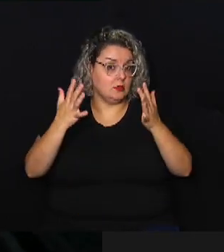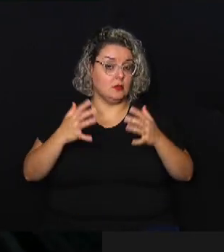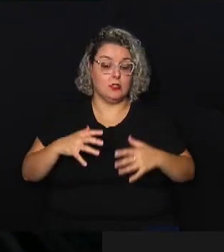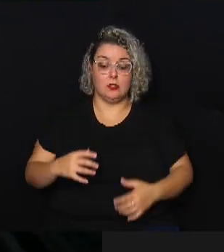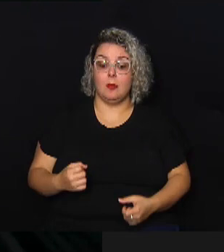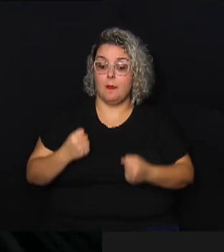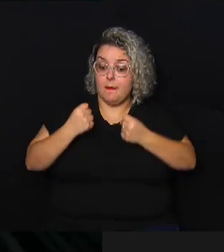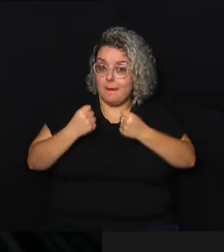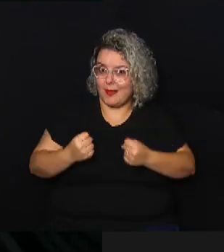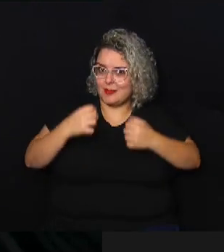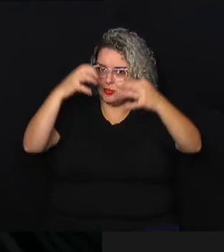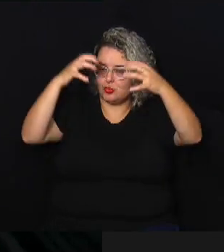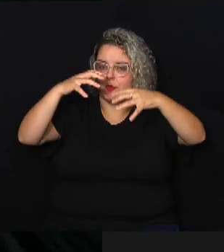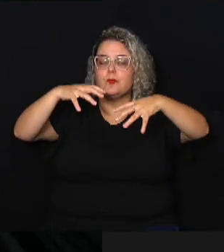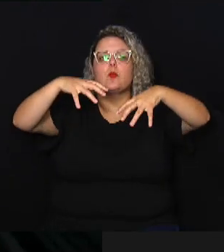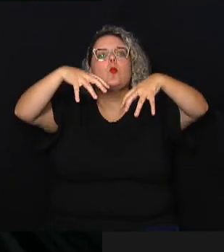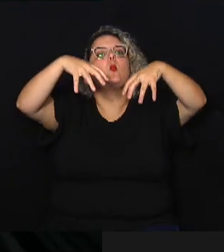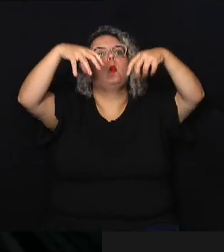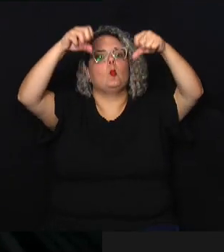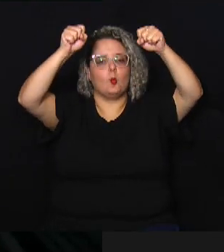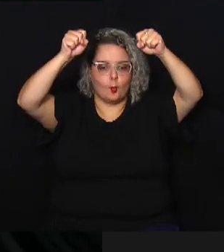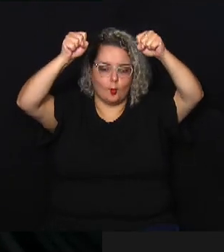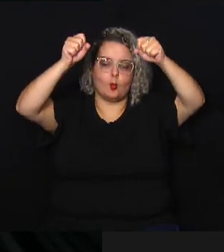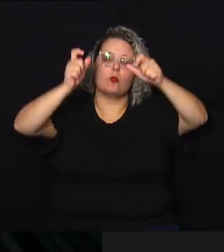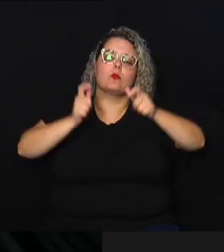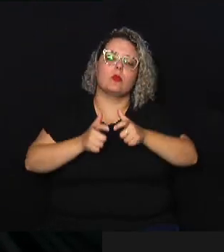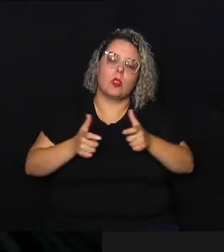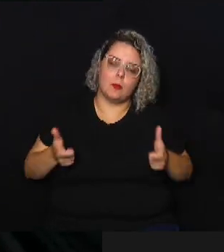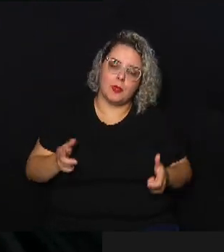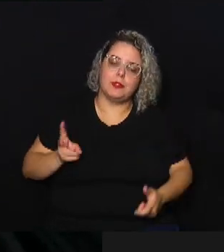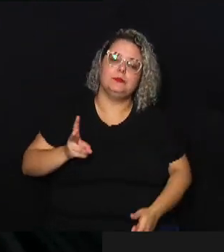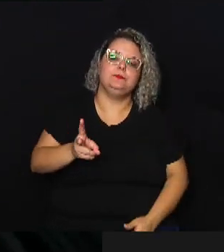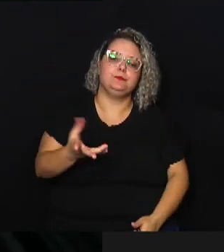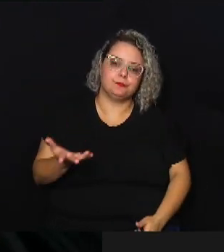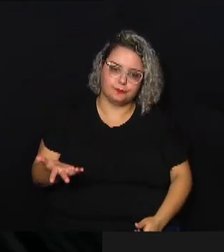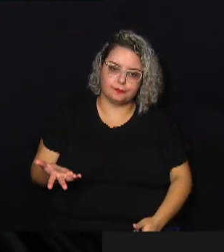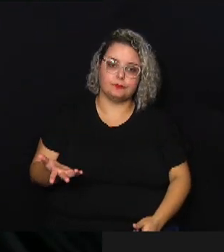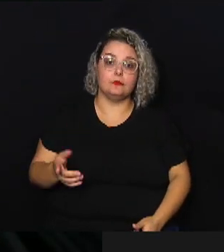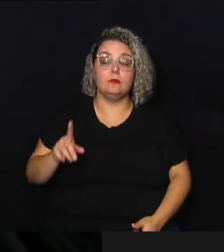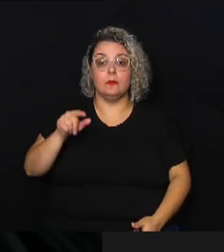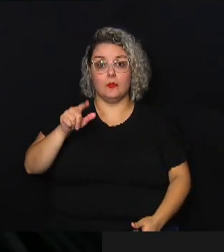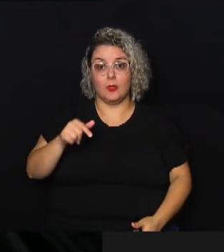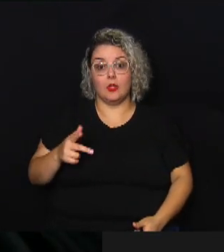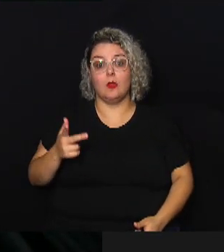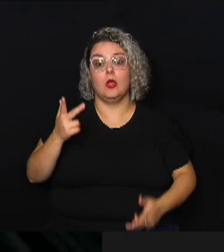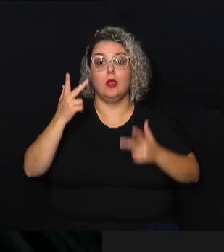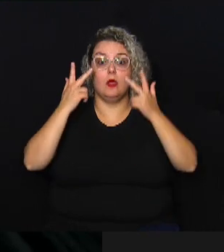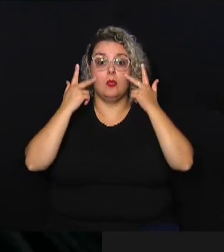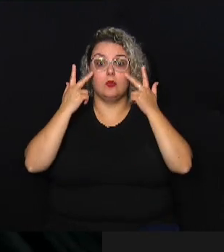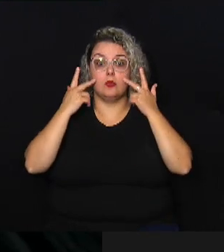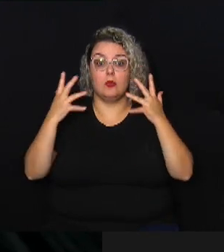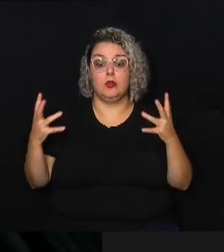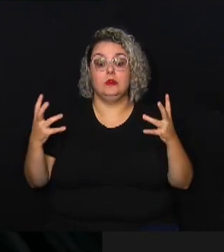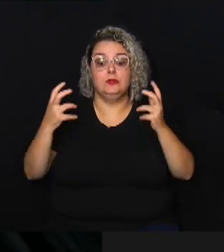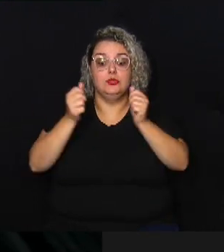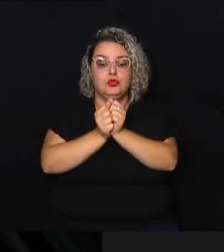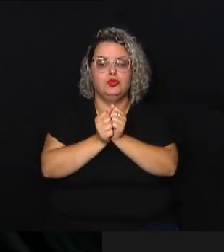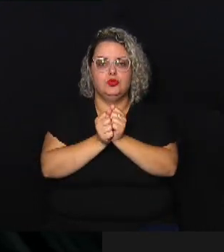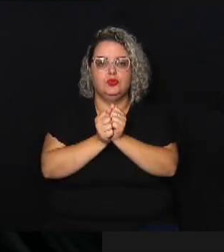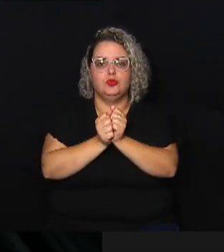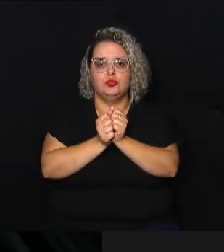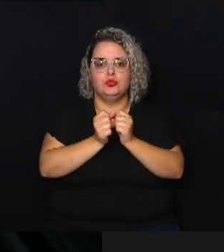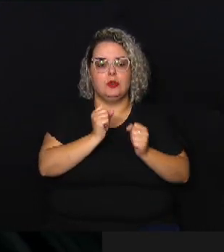as secas também mais prolongadas quer dizer faz parte esse conjunto de